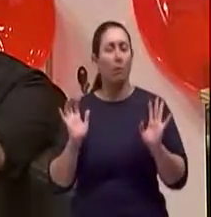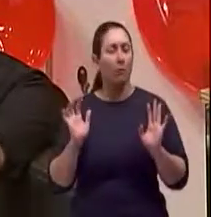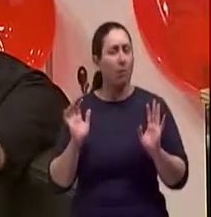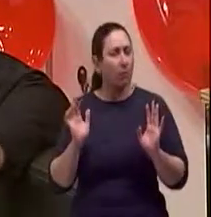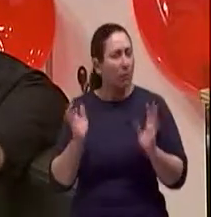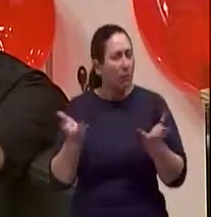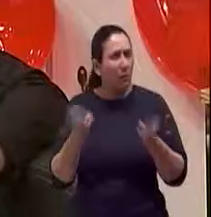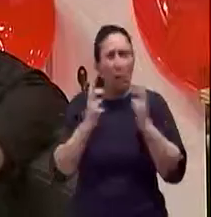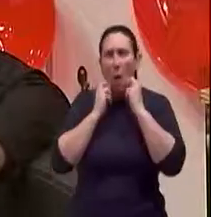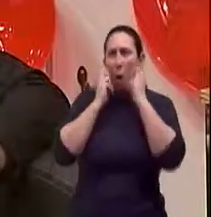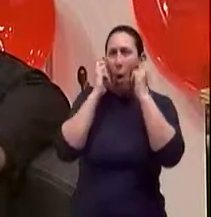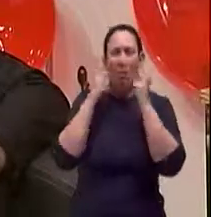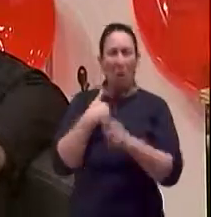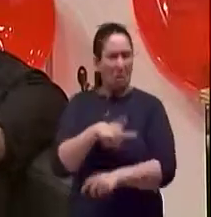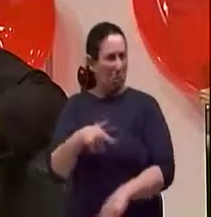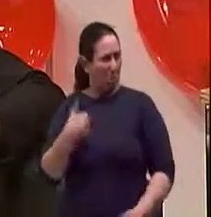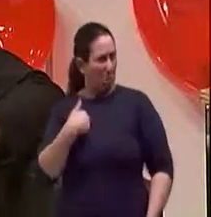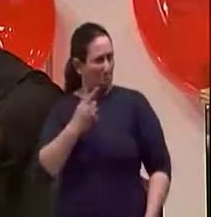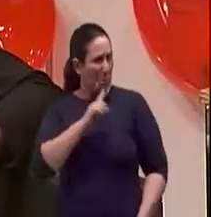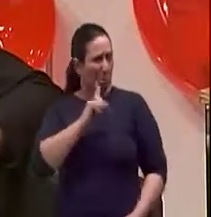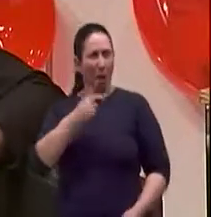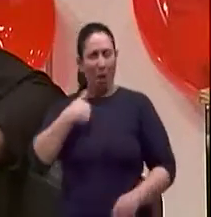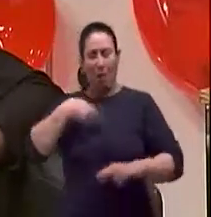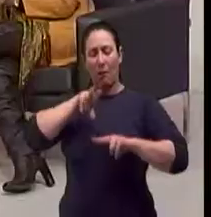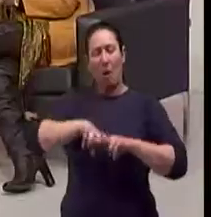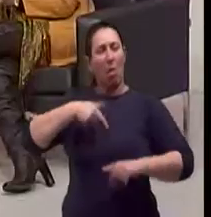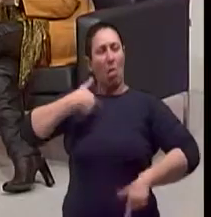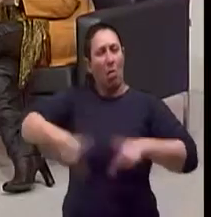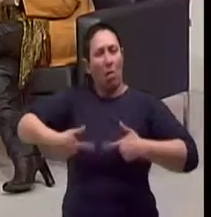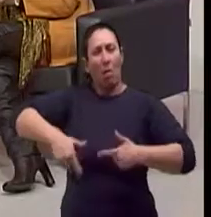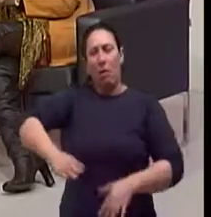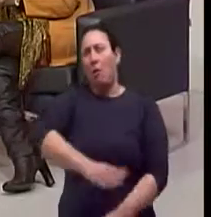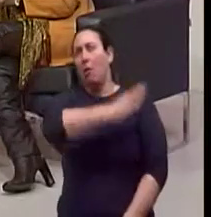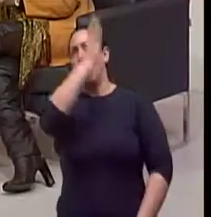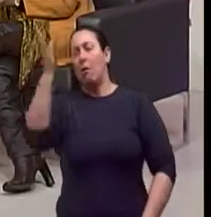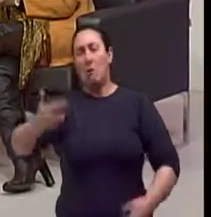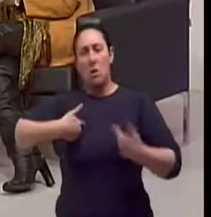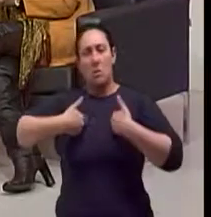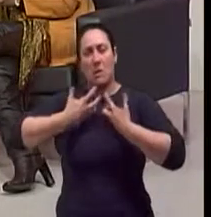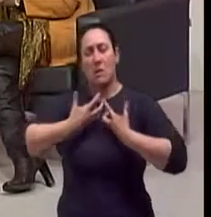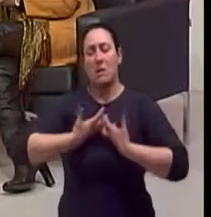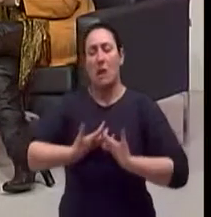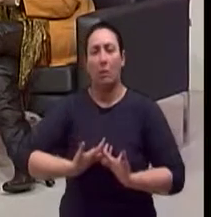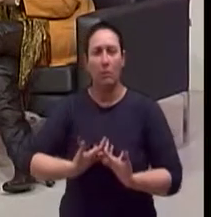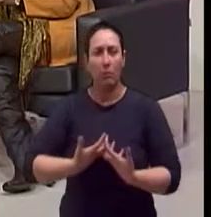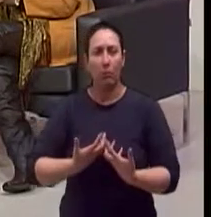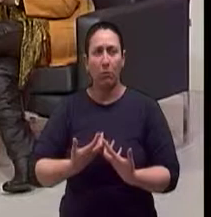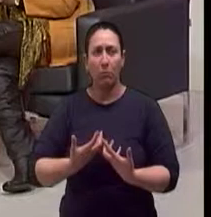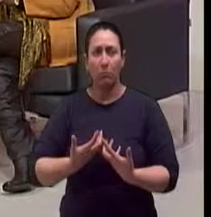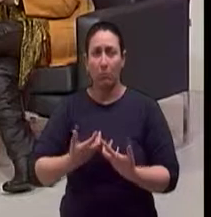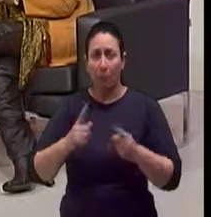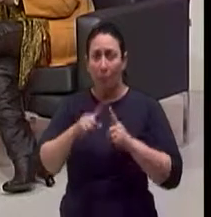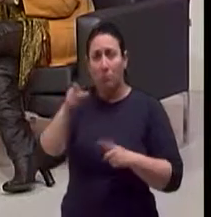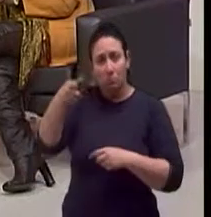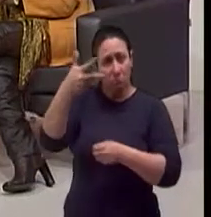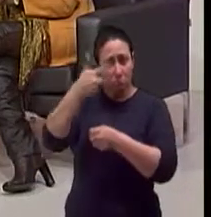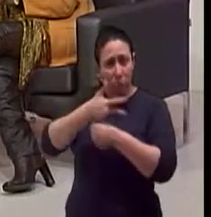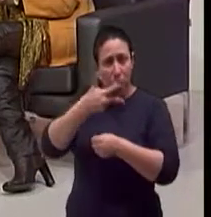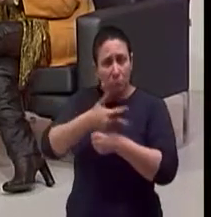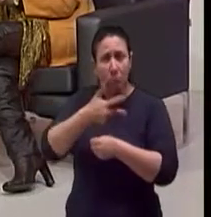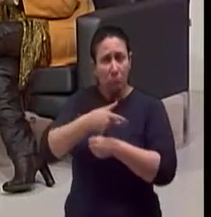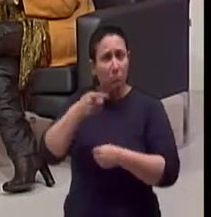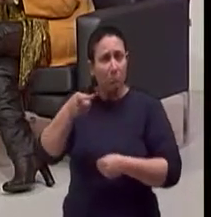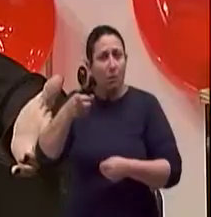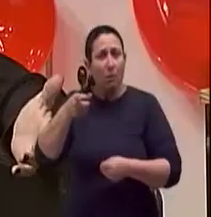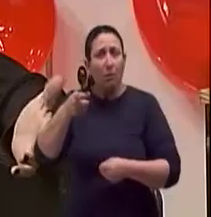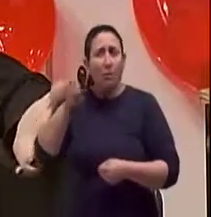Então, eu já escutei assim, ah, eu não vou levantar, eu estou cansada, trabalhei o dia inteiro e aquele idoso, aquele velho, muitas